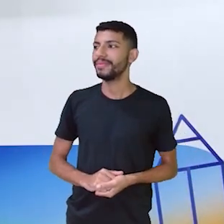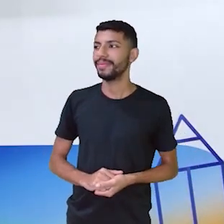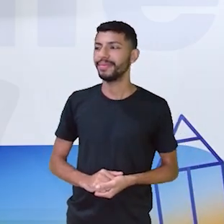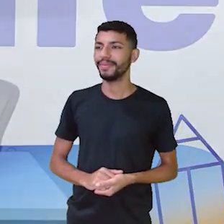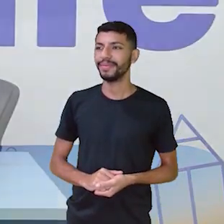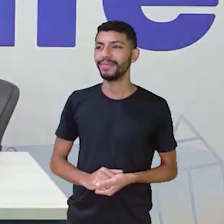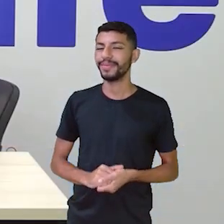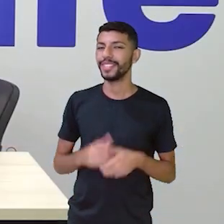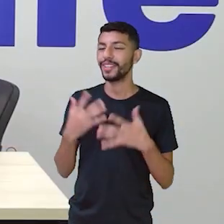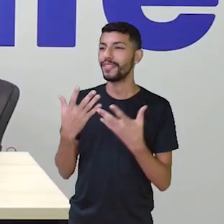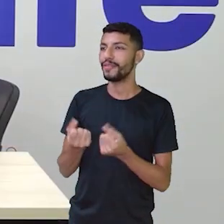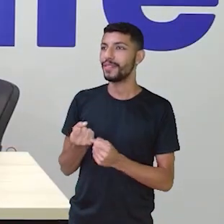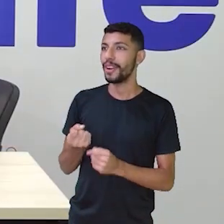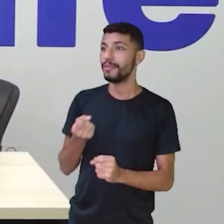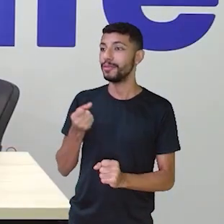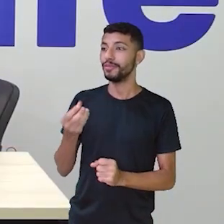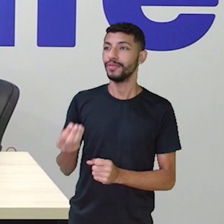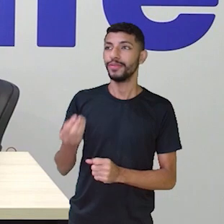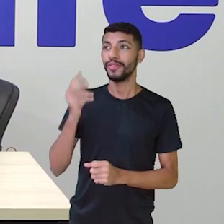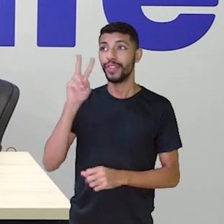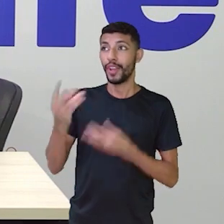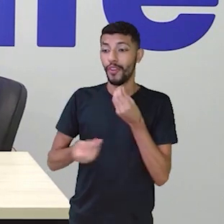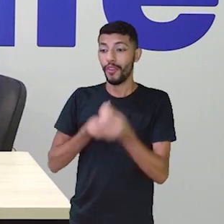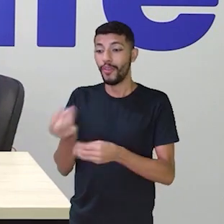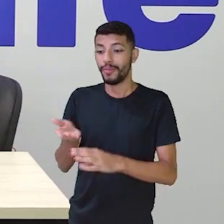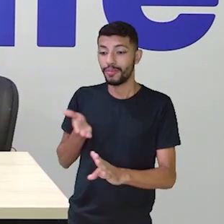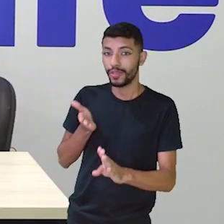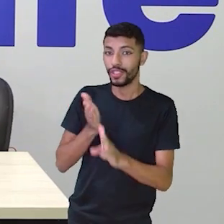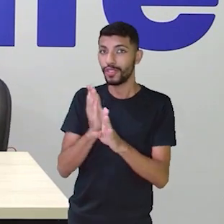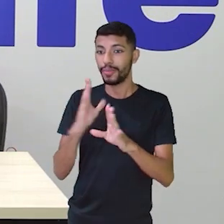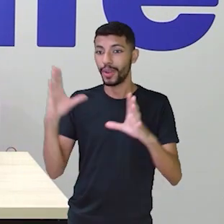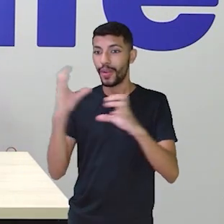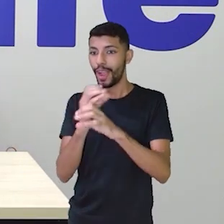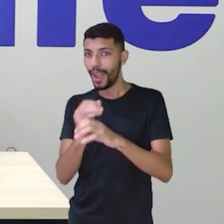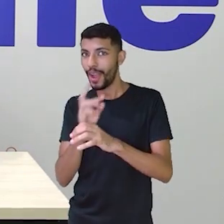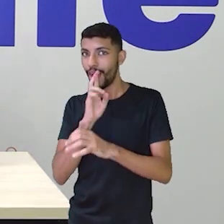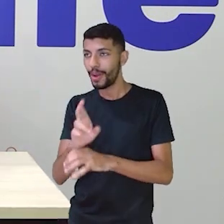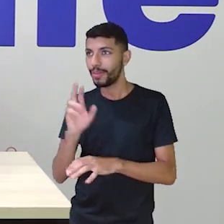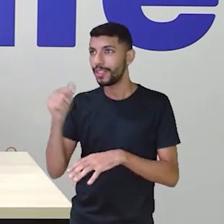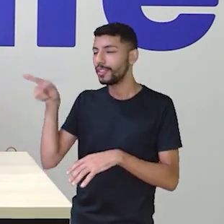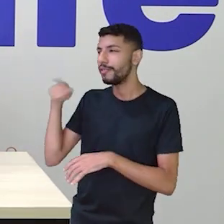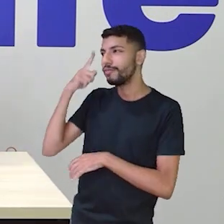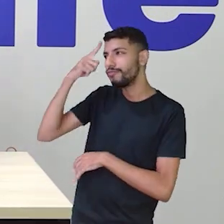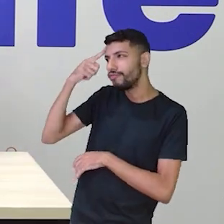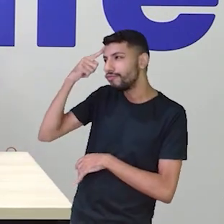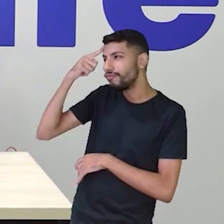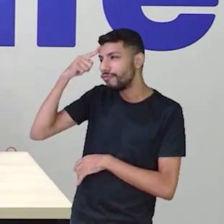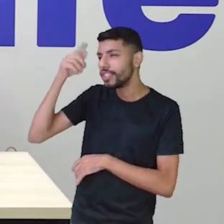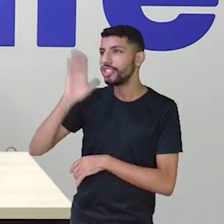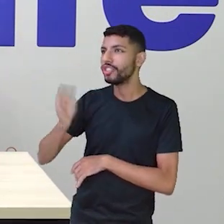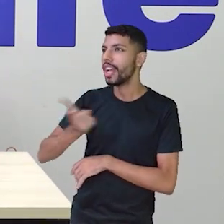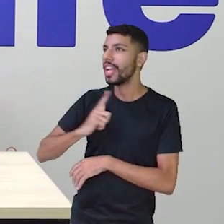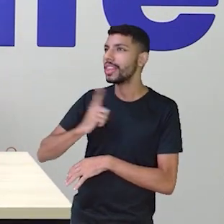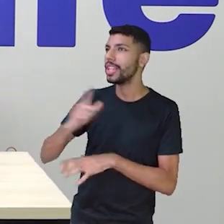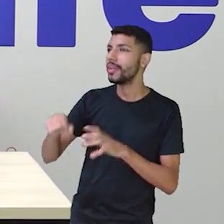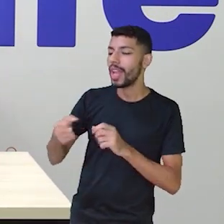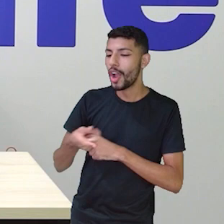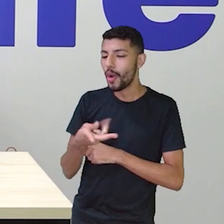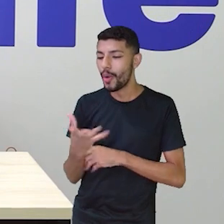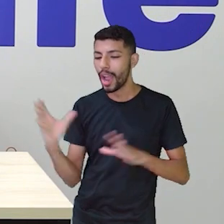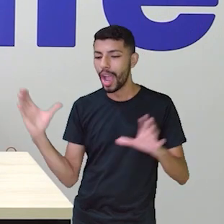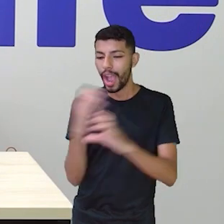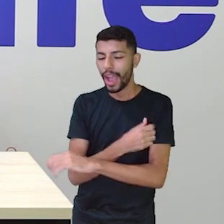Vamos ver como é que vocês vão resolver agora este probleminha. Pensem aí. Já temos o total de crianças,